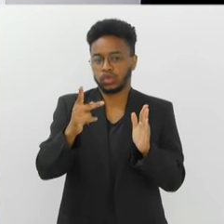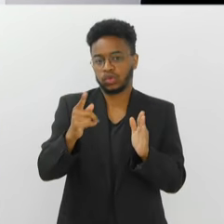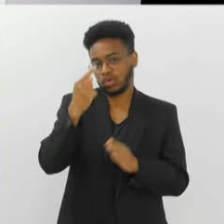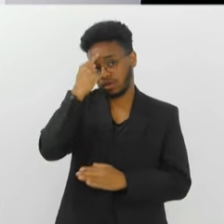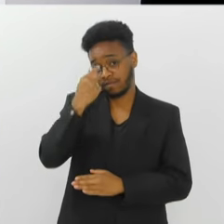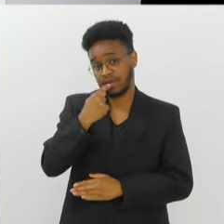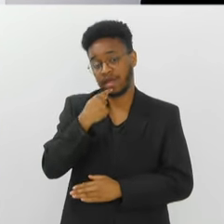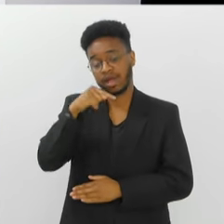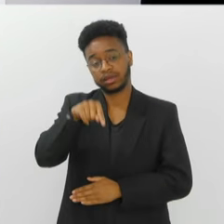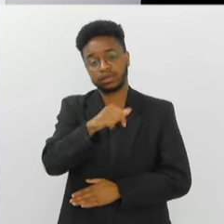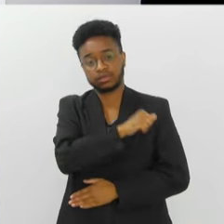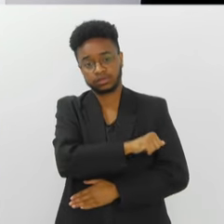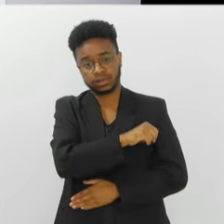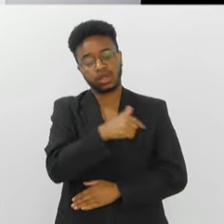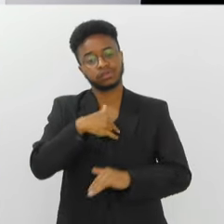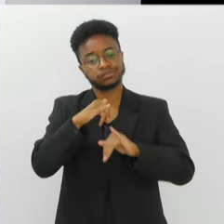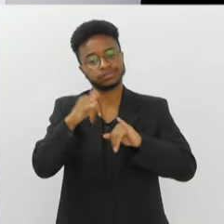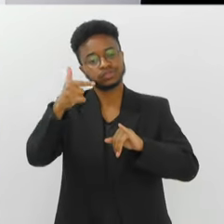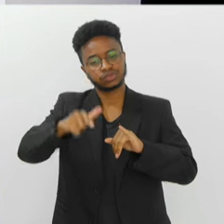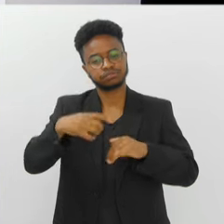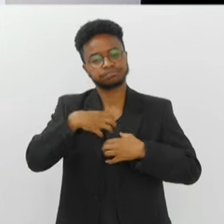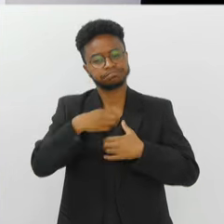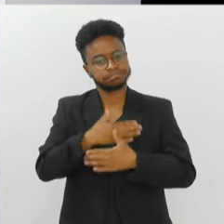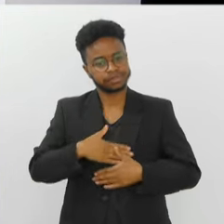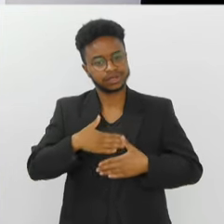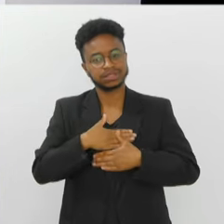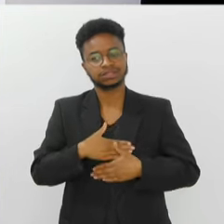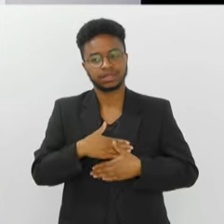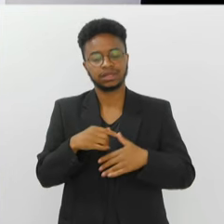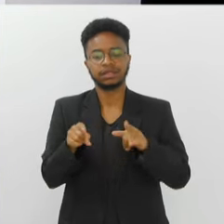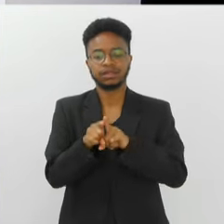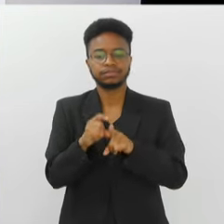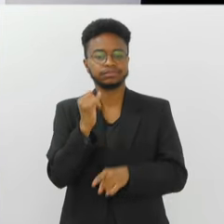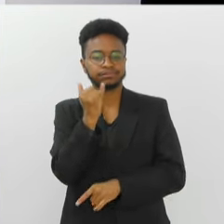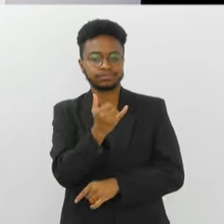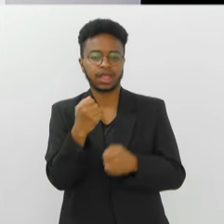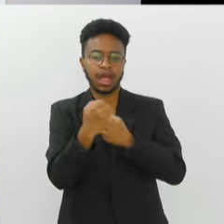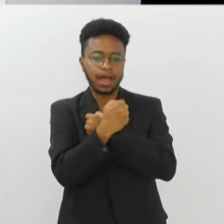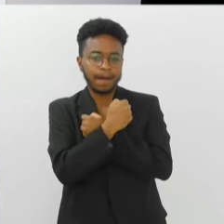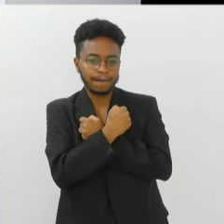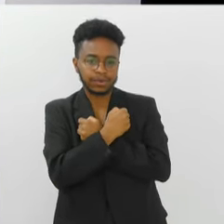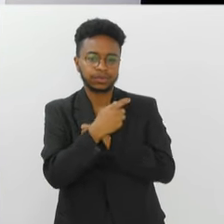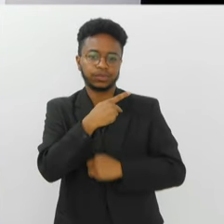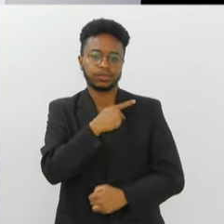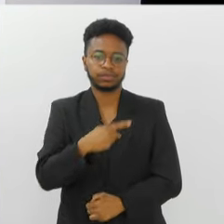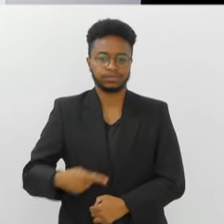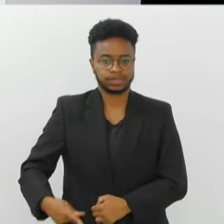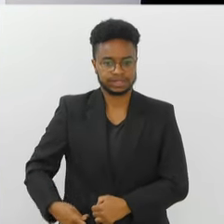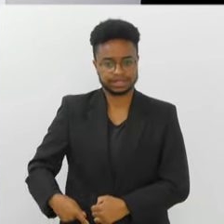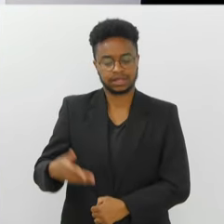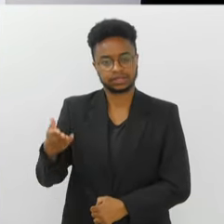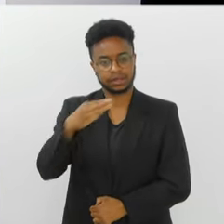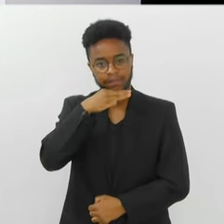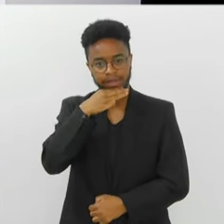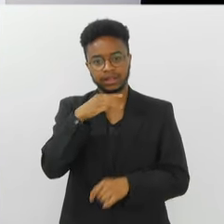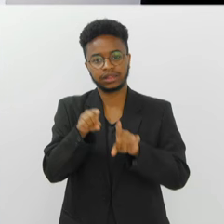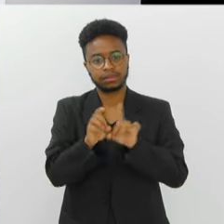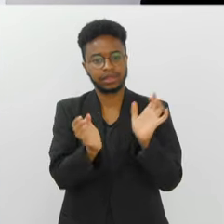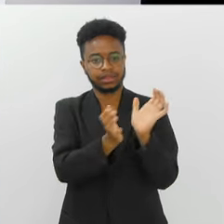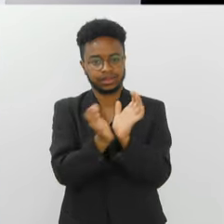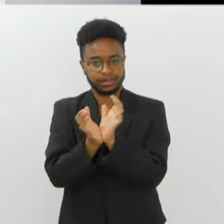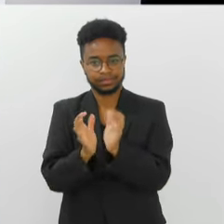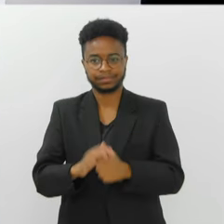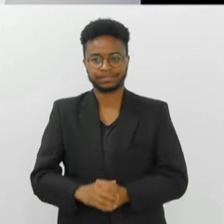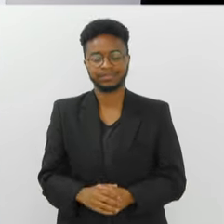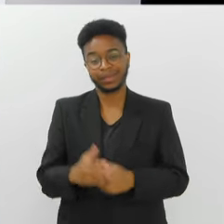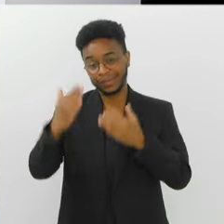a sua figura ao Rio de Janeiro. E, repito, foi um grande prazer. Transmito o meu abraço à presidente Guarnaíra